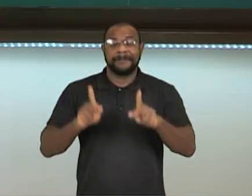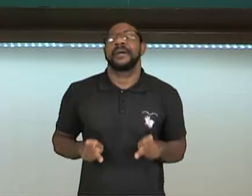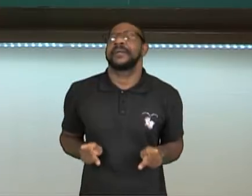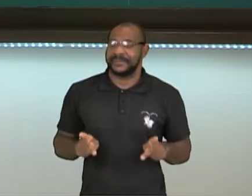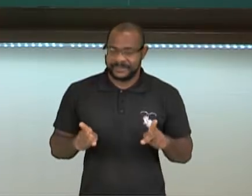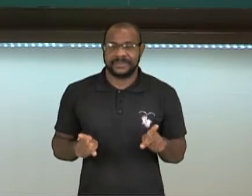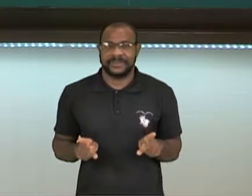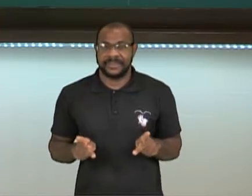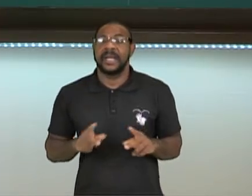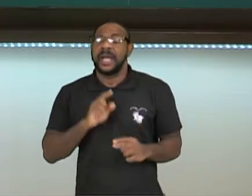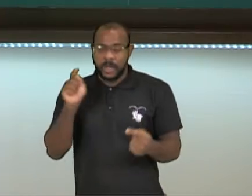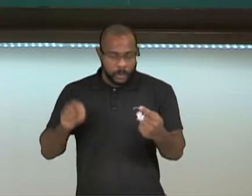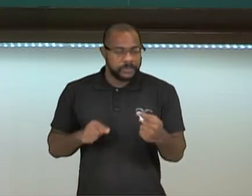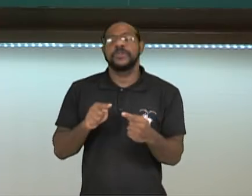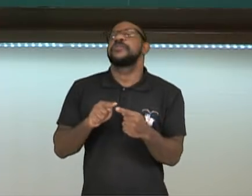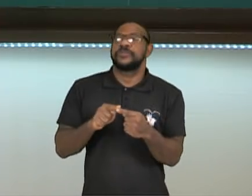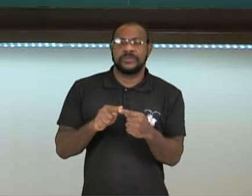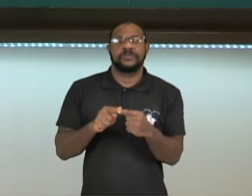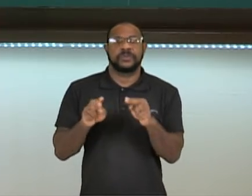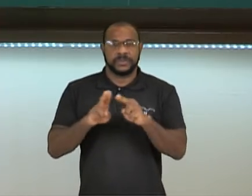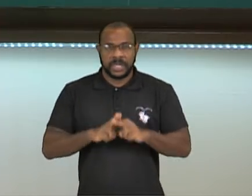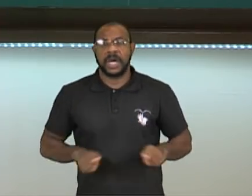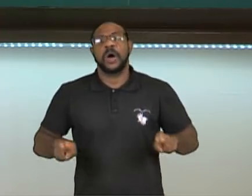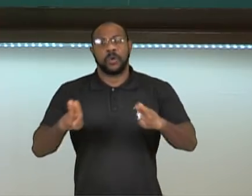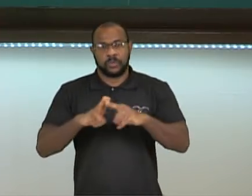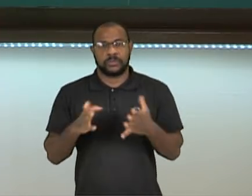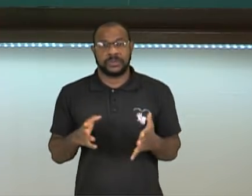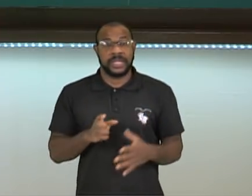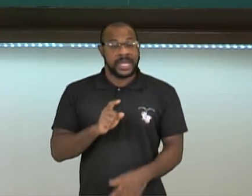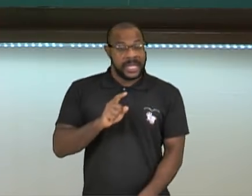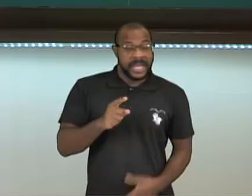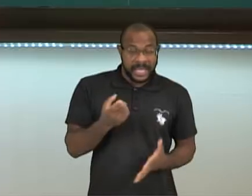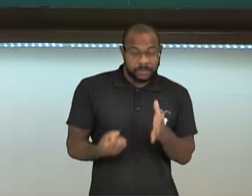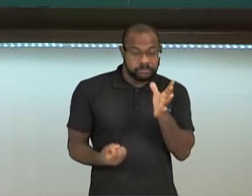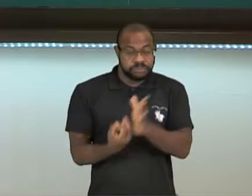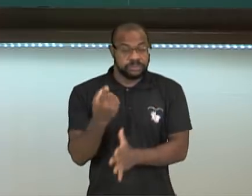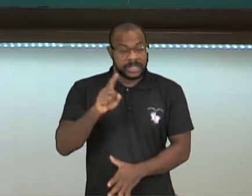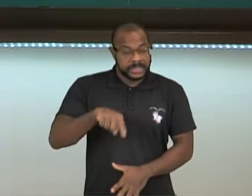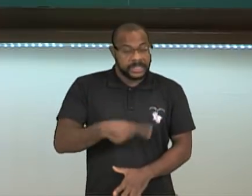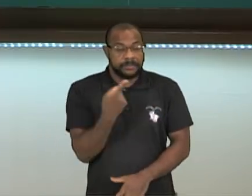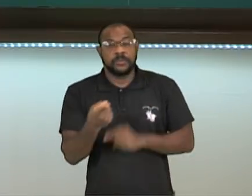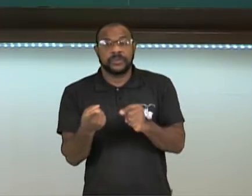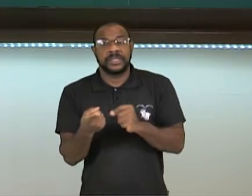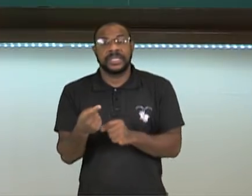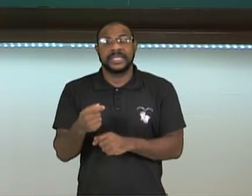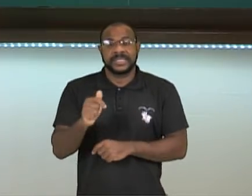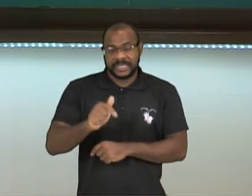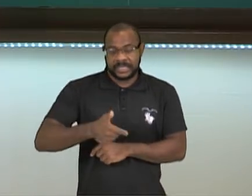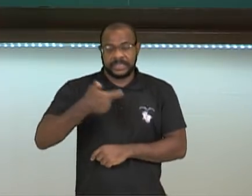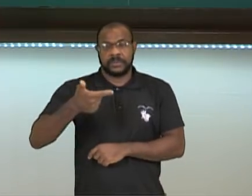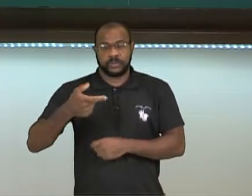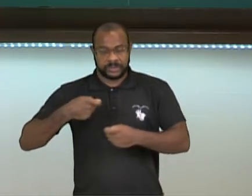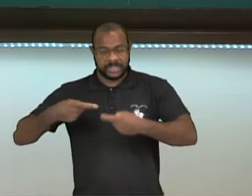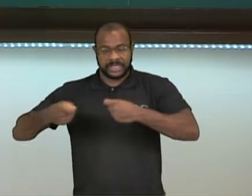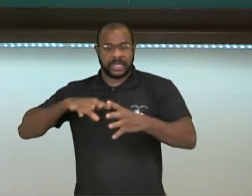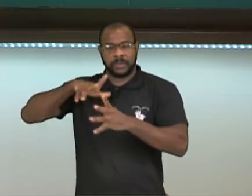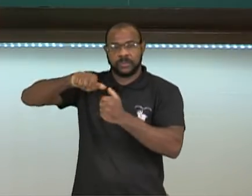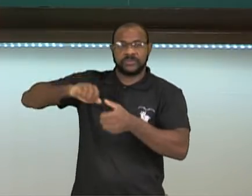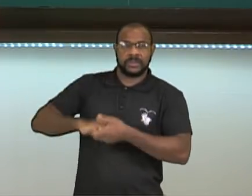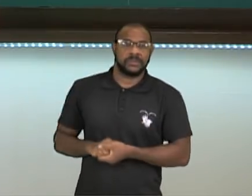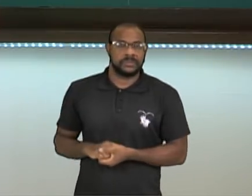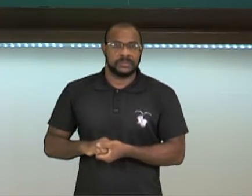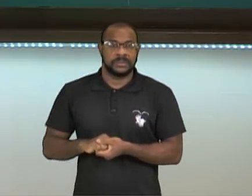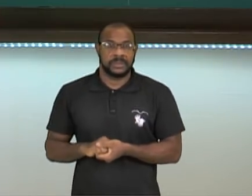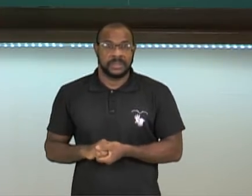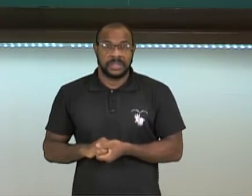Esse é o objetivo da ONU. Ela surgiu após a Segunda Guerra Mundial, onde os países se reuniram e falaram assim, chega